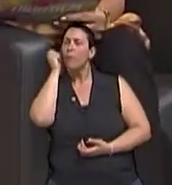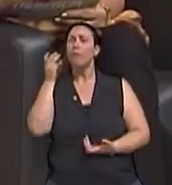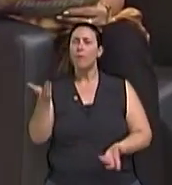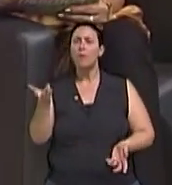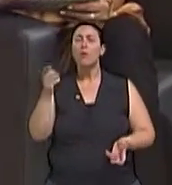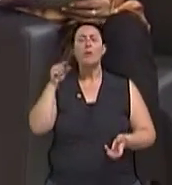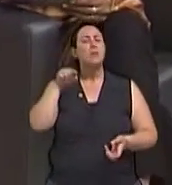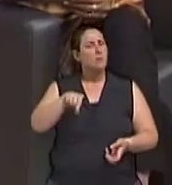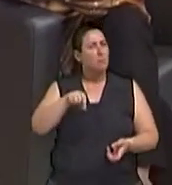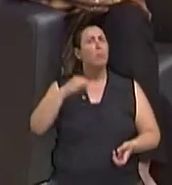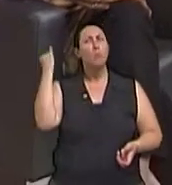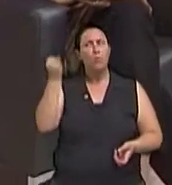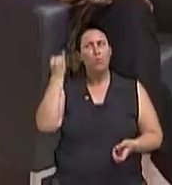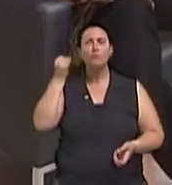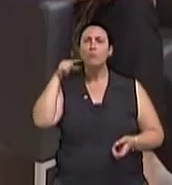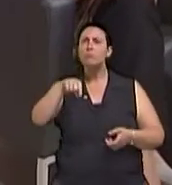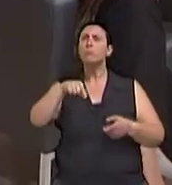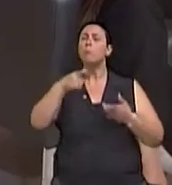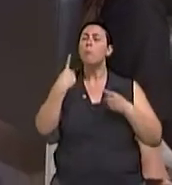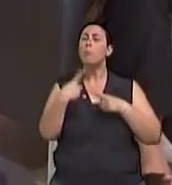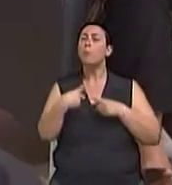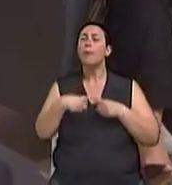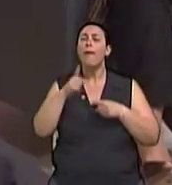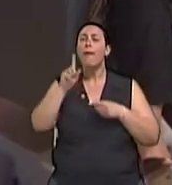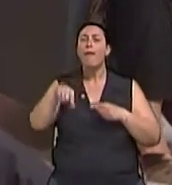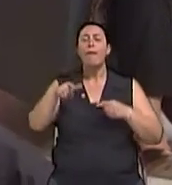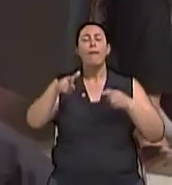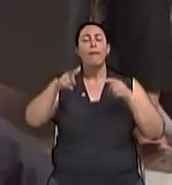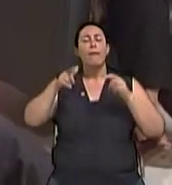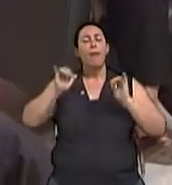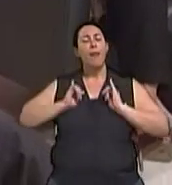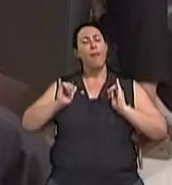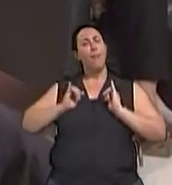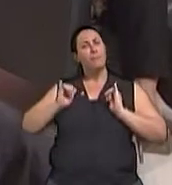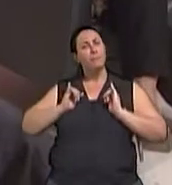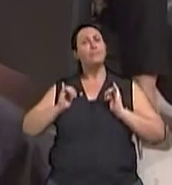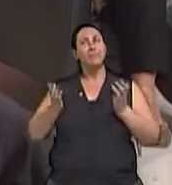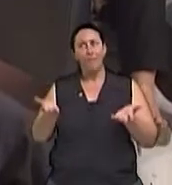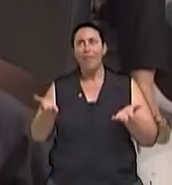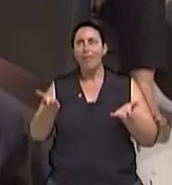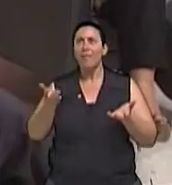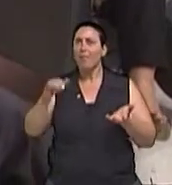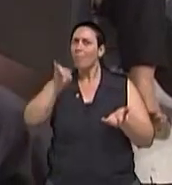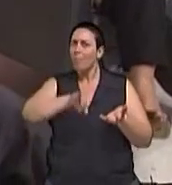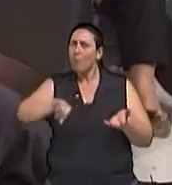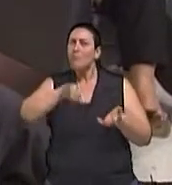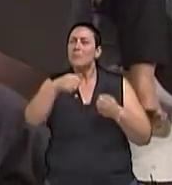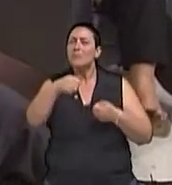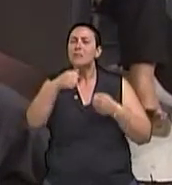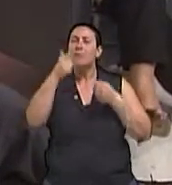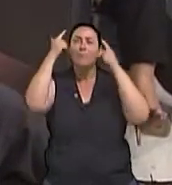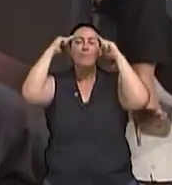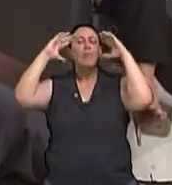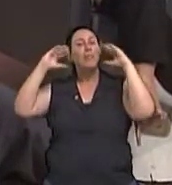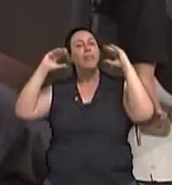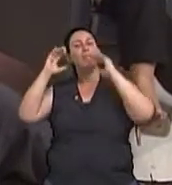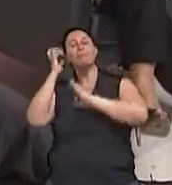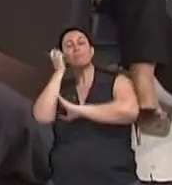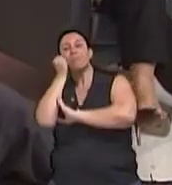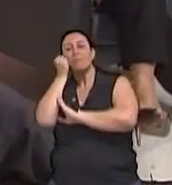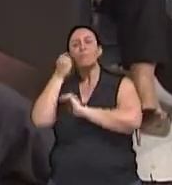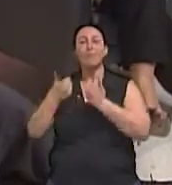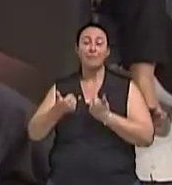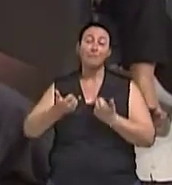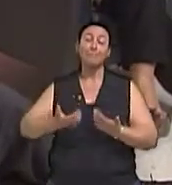Esse é um bom exercício, né? De relaxamento também é um bom exercício. Sim, perfeito. Então, alguns estudos mostram, inclusive,